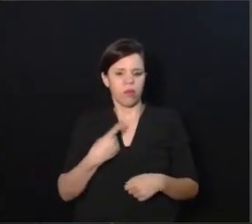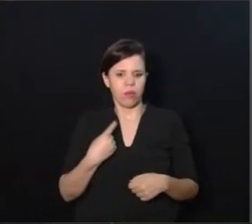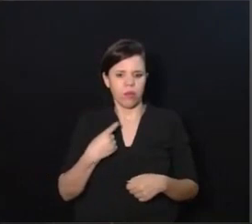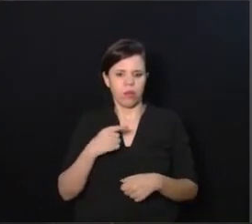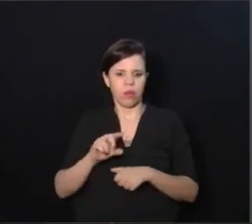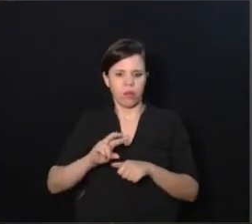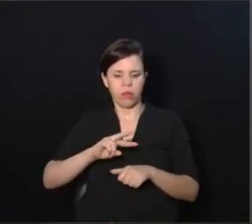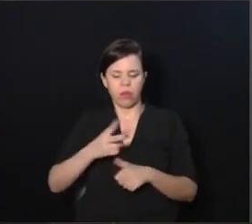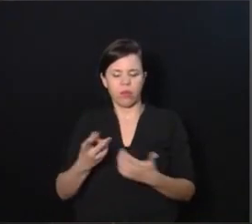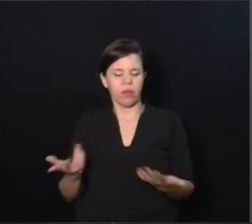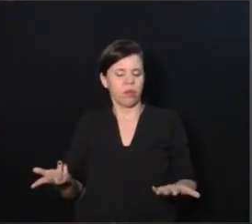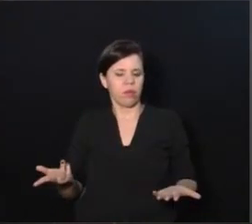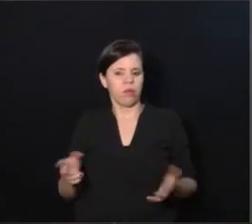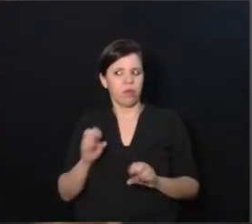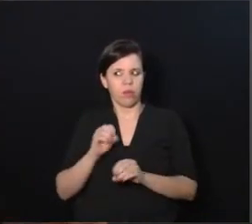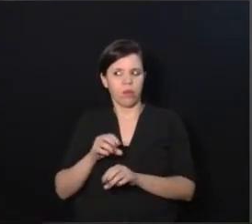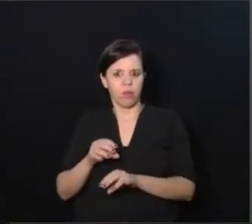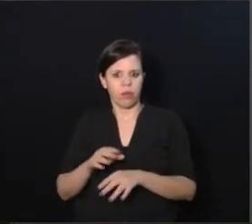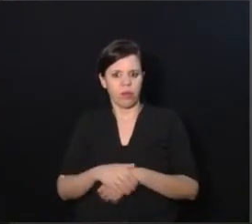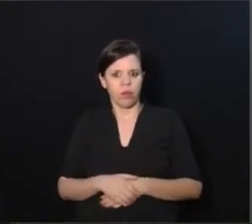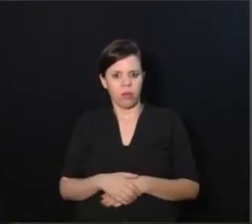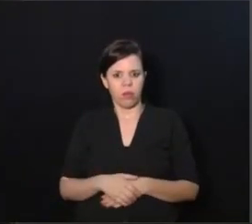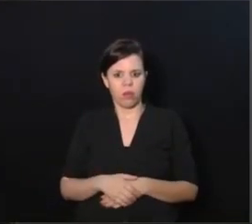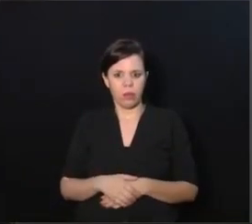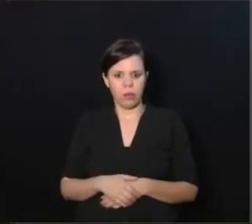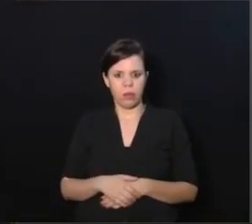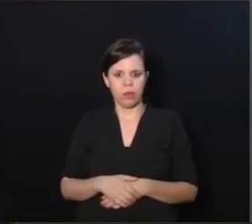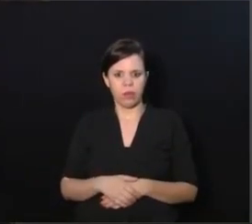Então, assim, é para ensinar no...